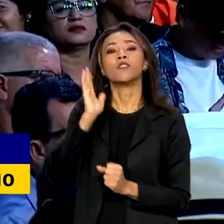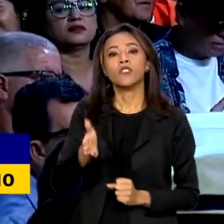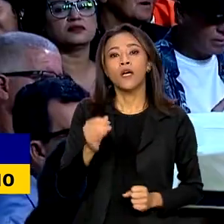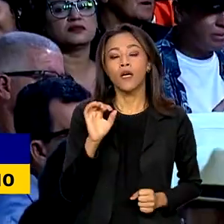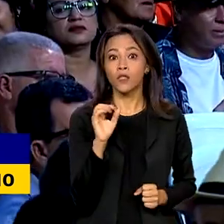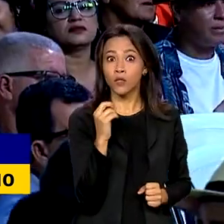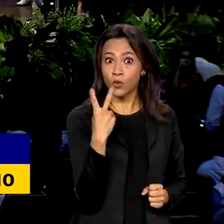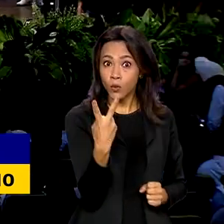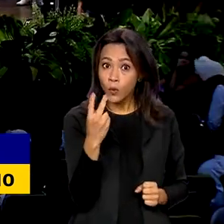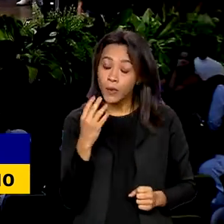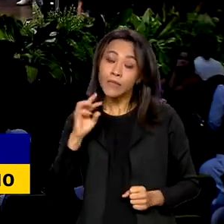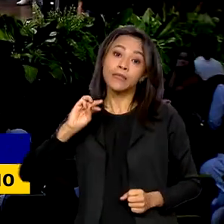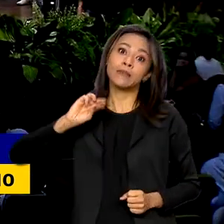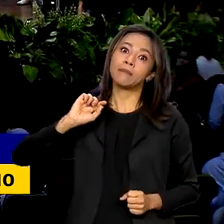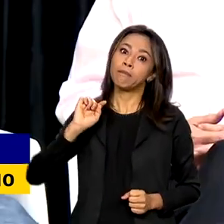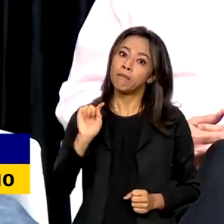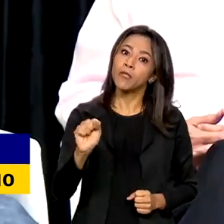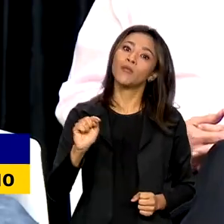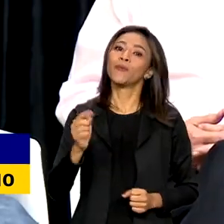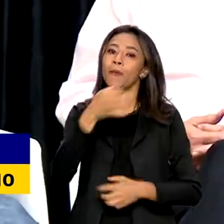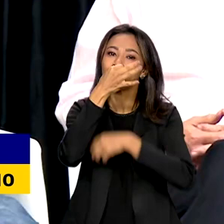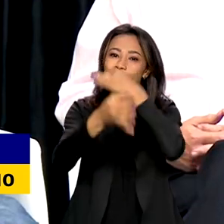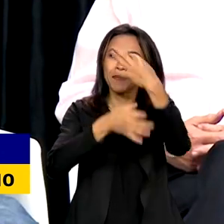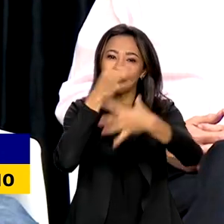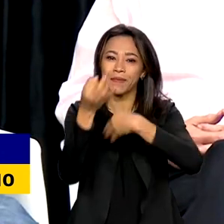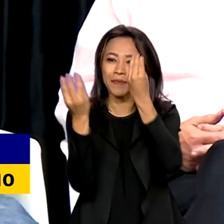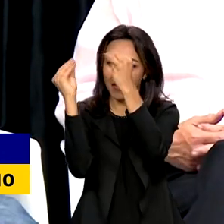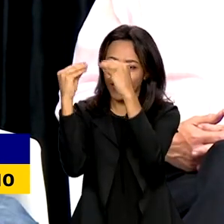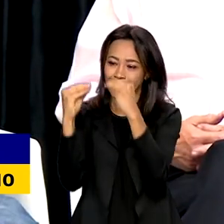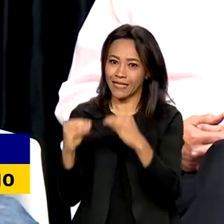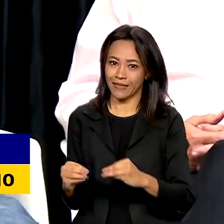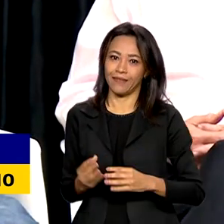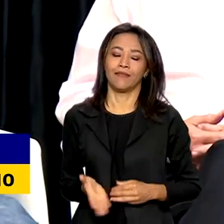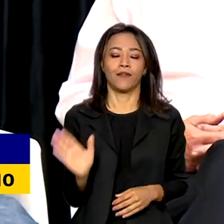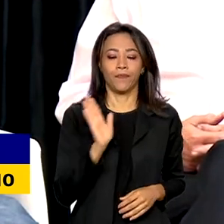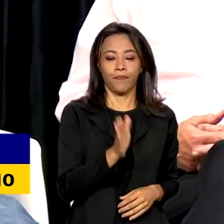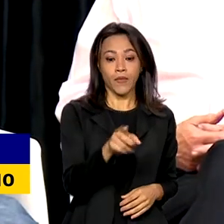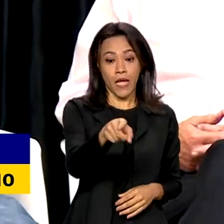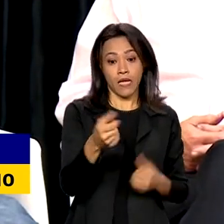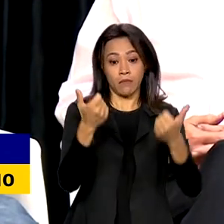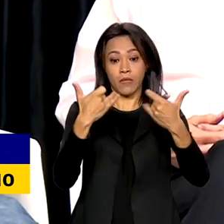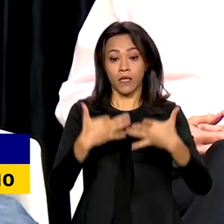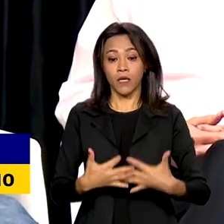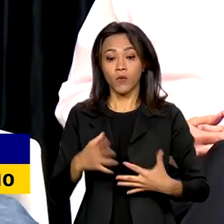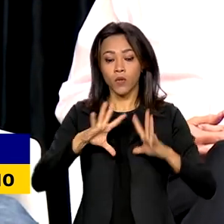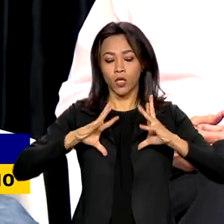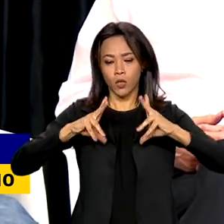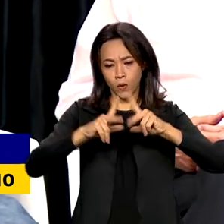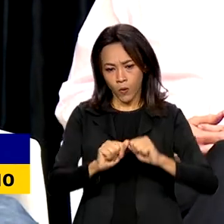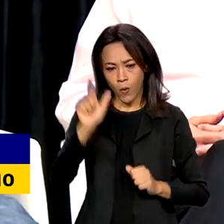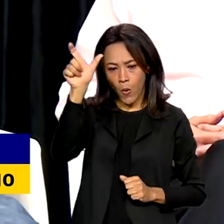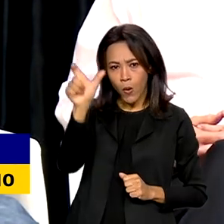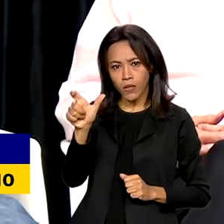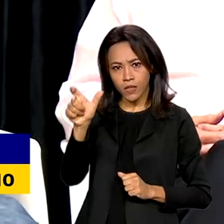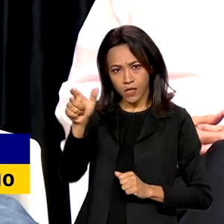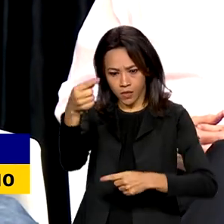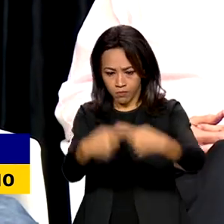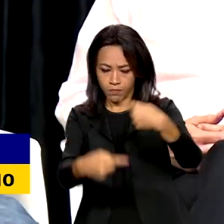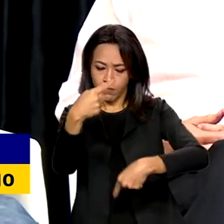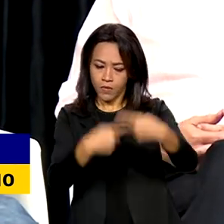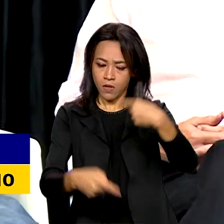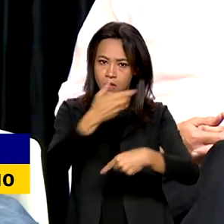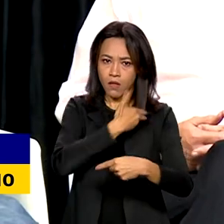de 2 mil contribuições. O que vale a pena a gente olhar é que todas as políticas públicas estão sendo elaboradas se